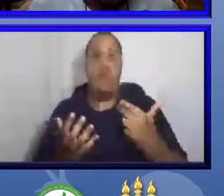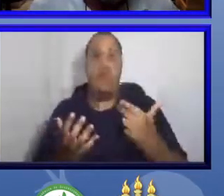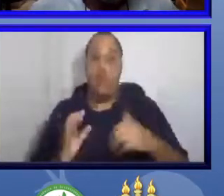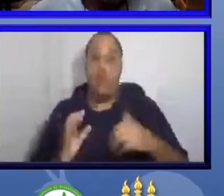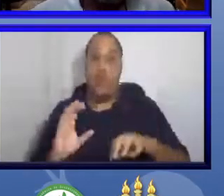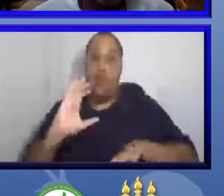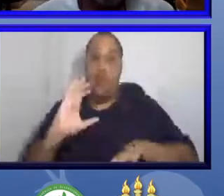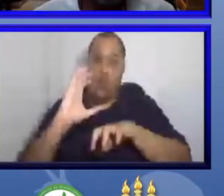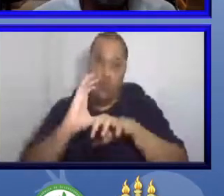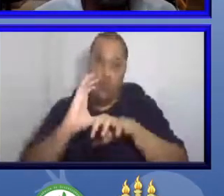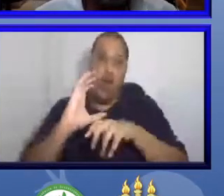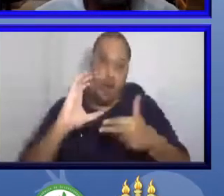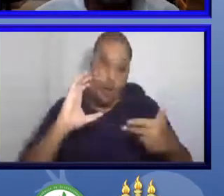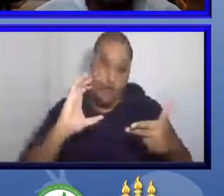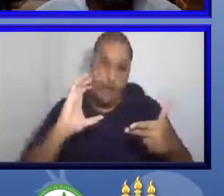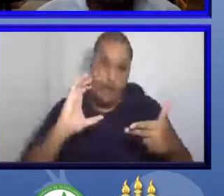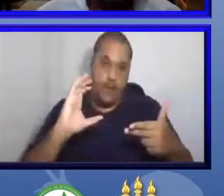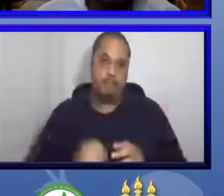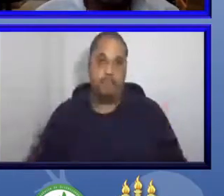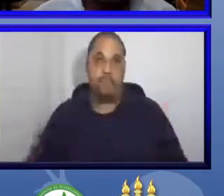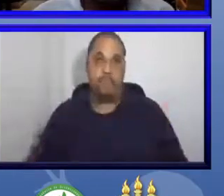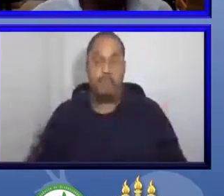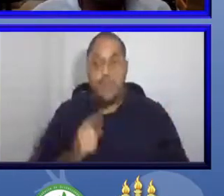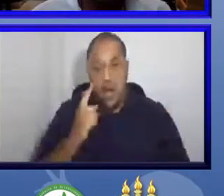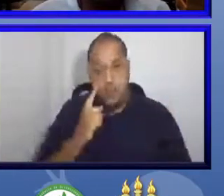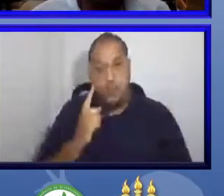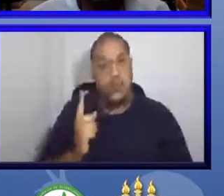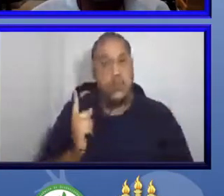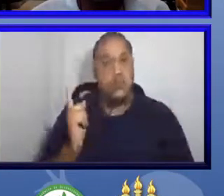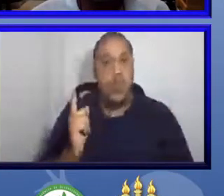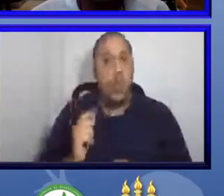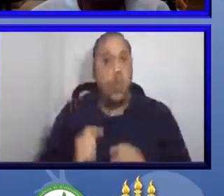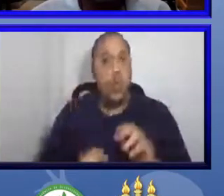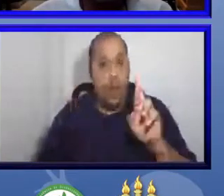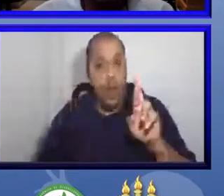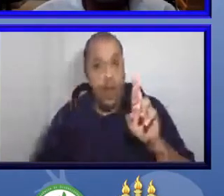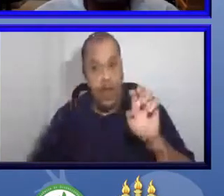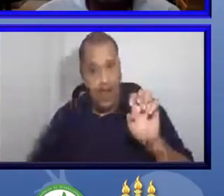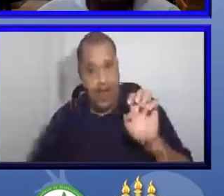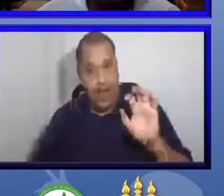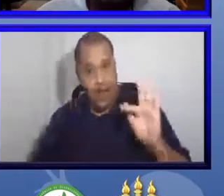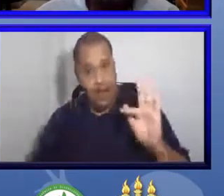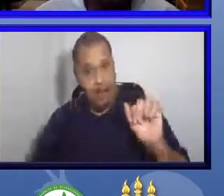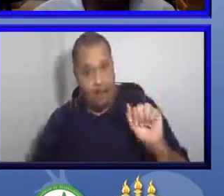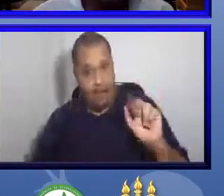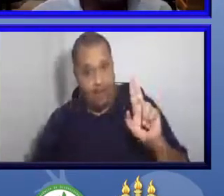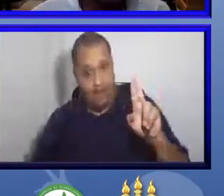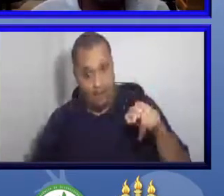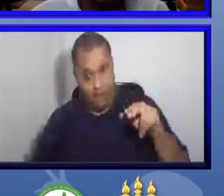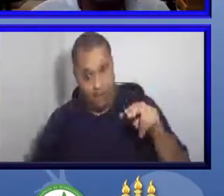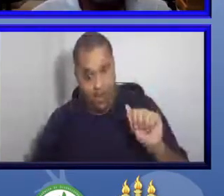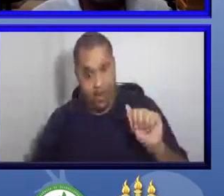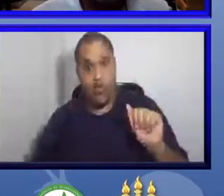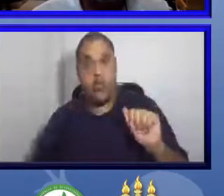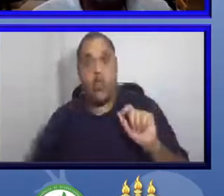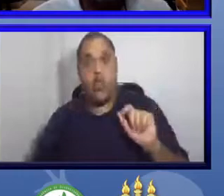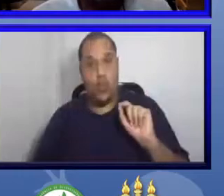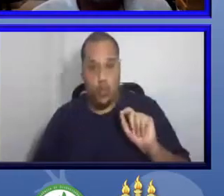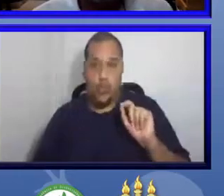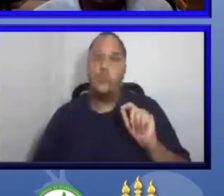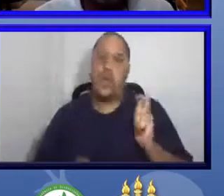Então, o programa refauna, ele atende aos dispositivos do Código Internacional de Nomenclatura